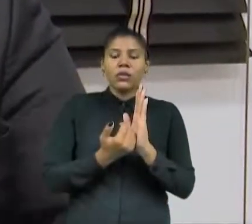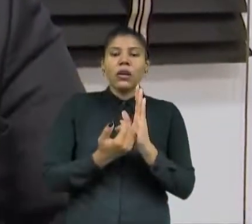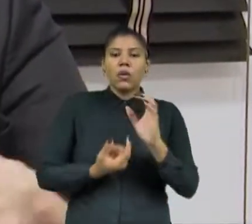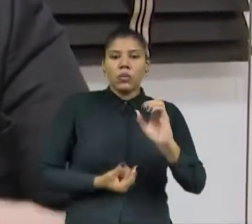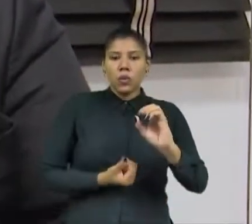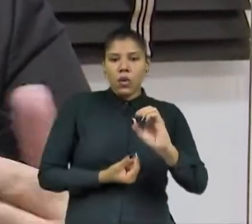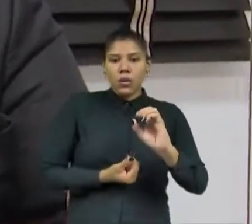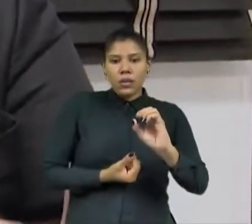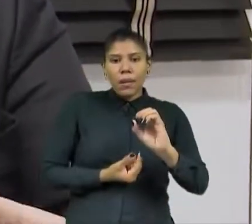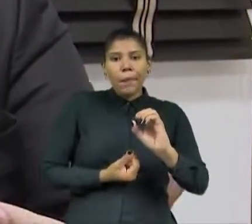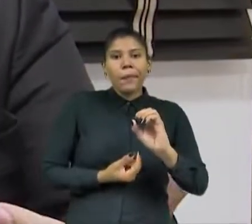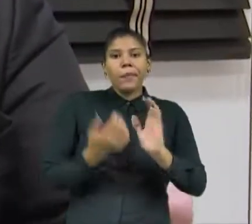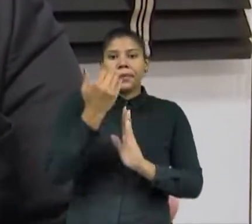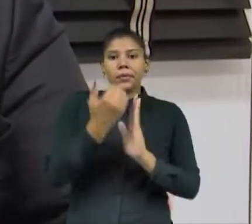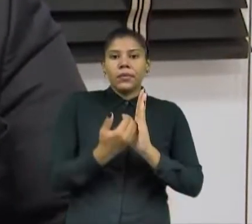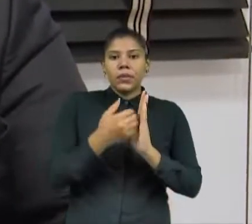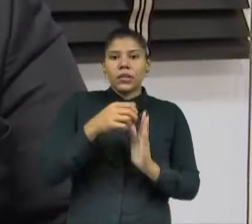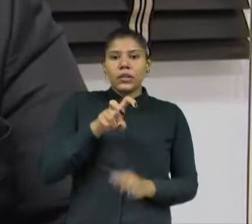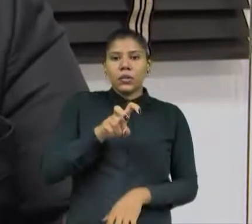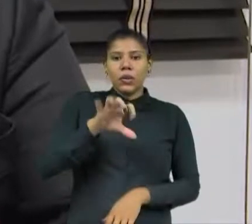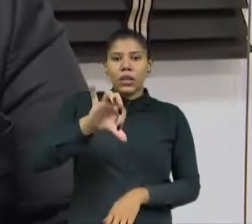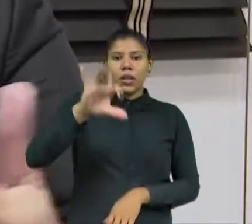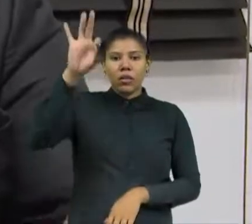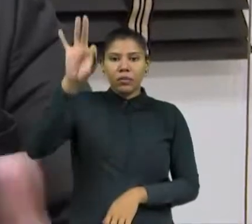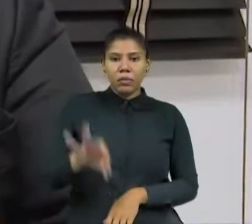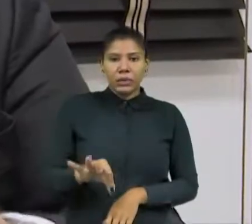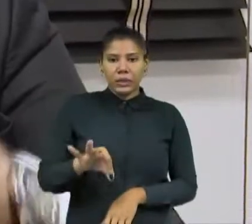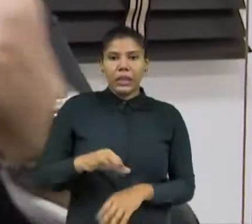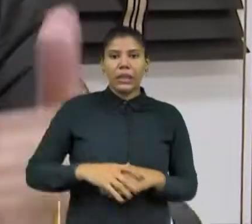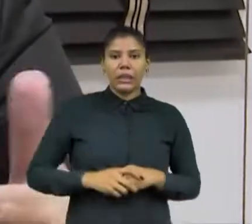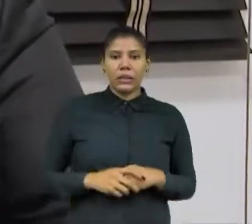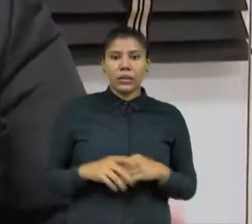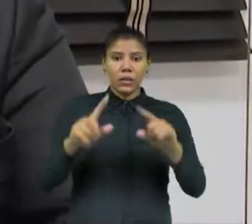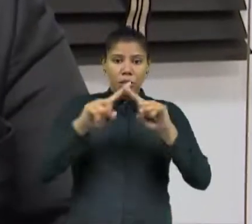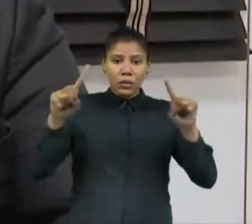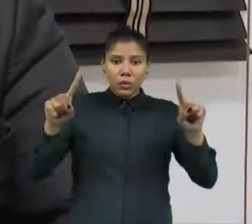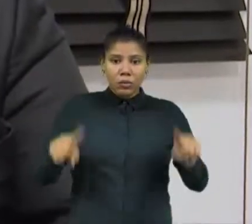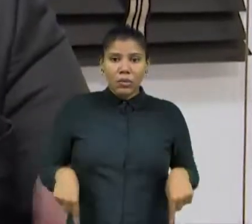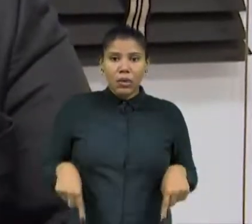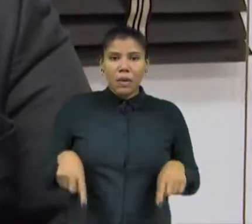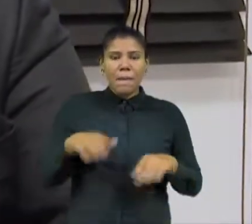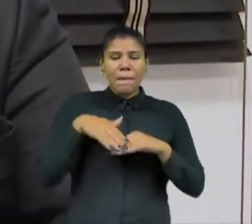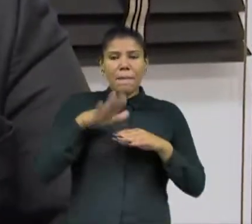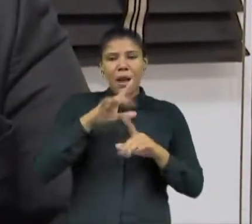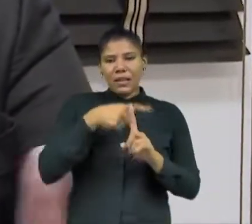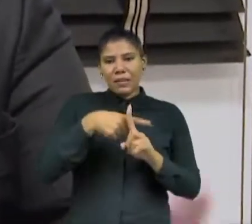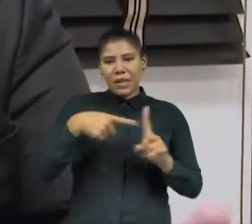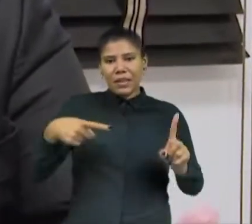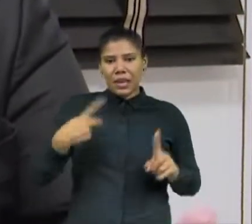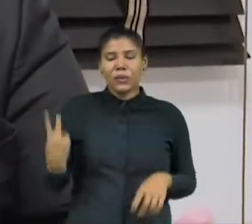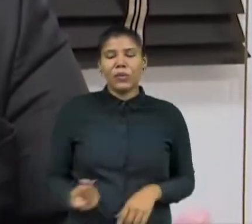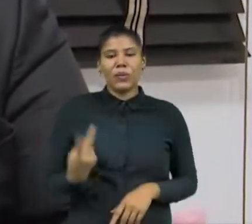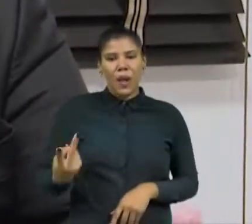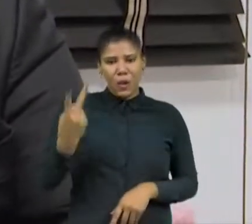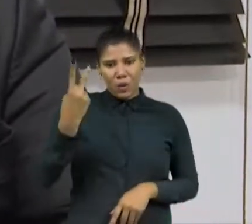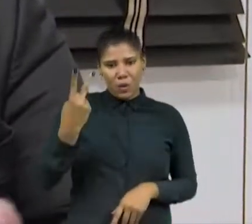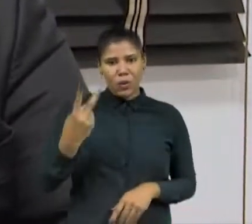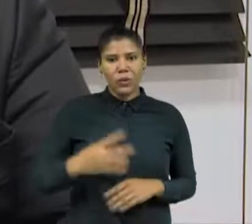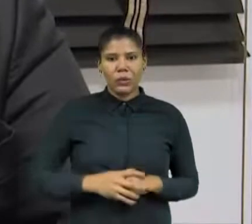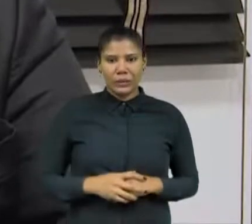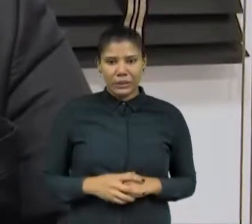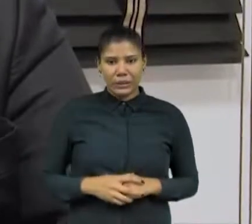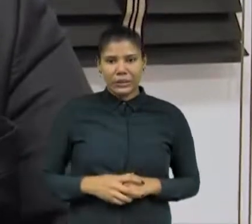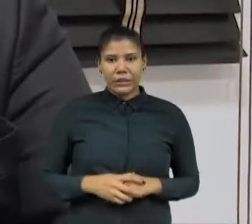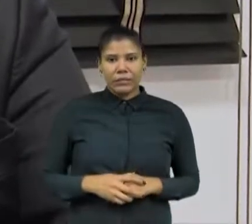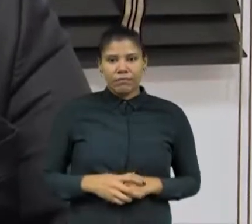redução de 59% no programa, mais da metade do valor que é destinado atualmente para o